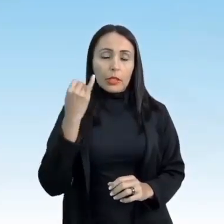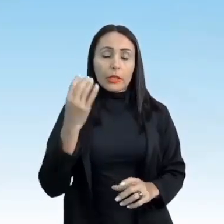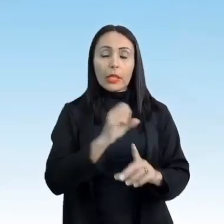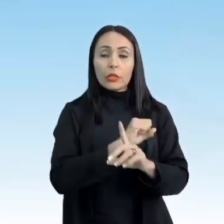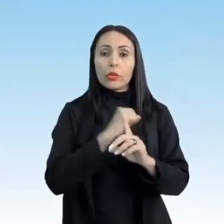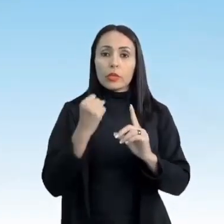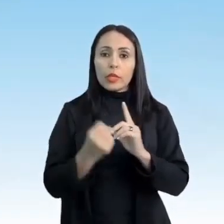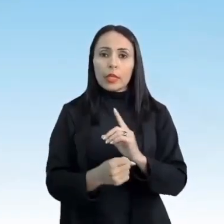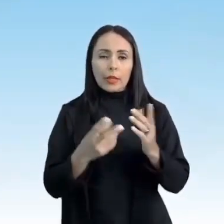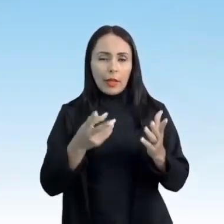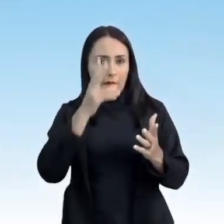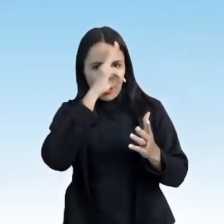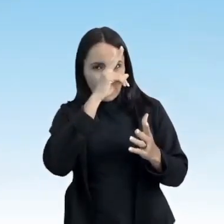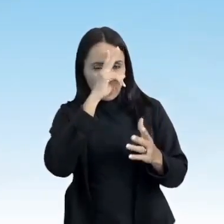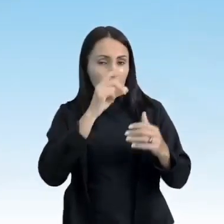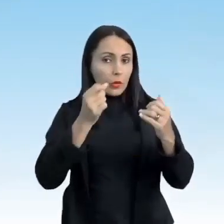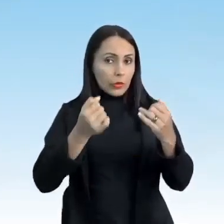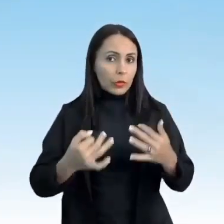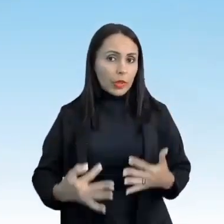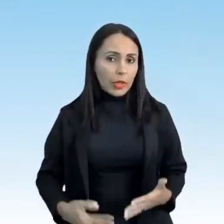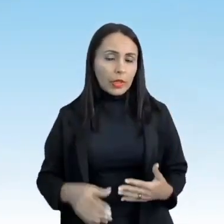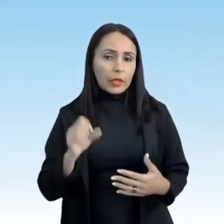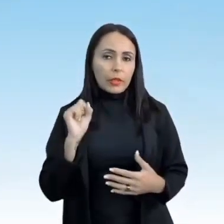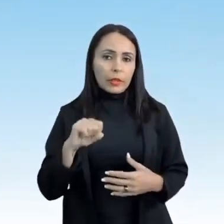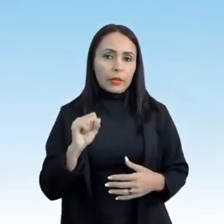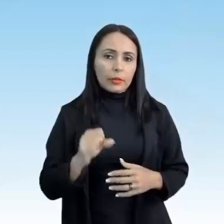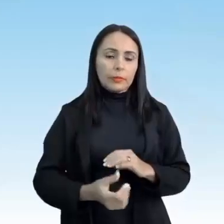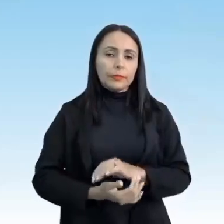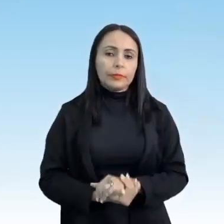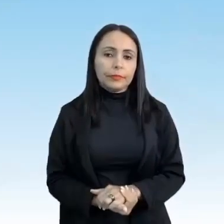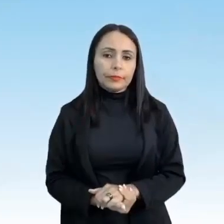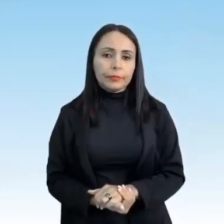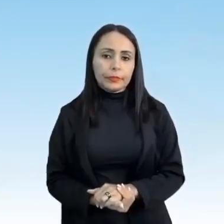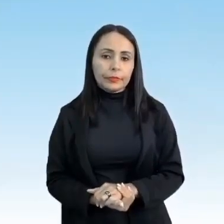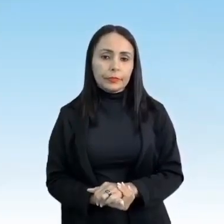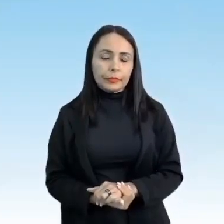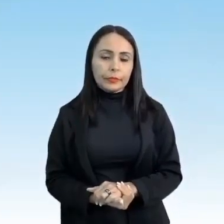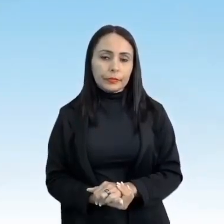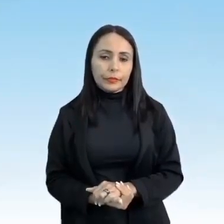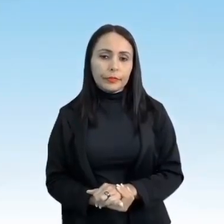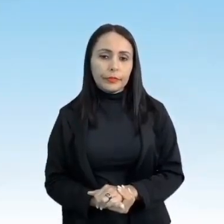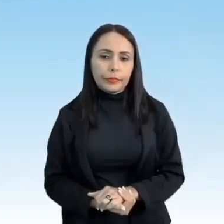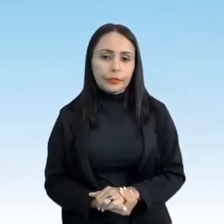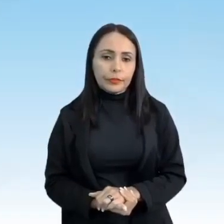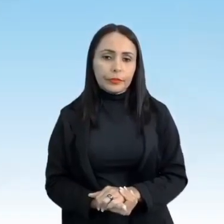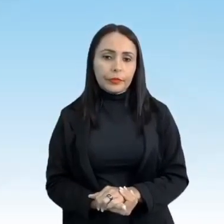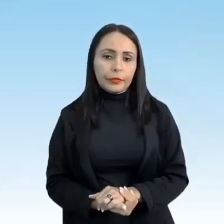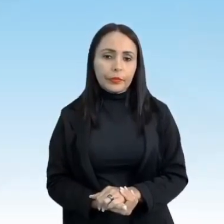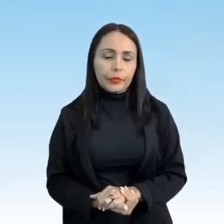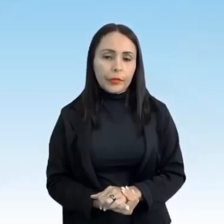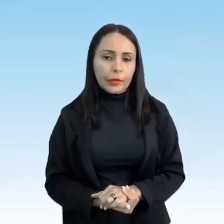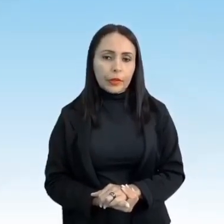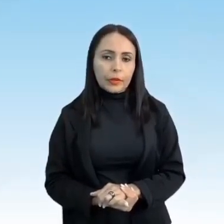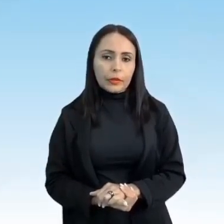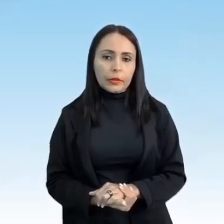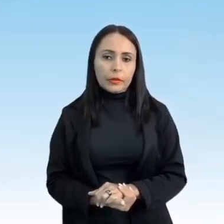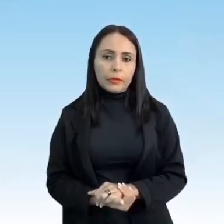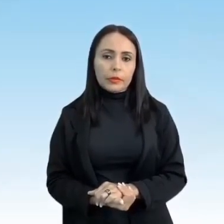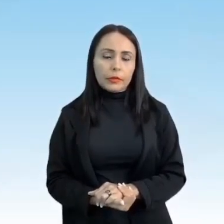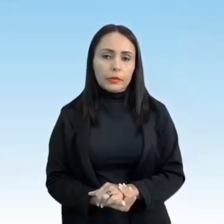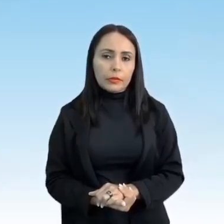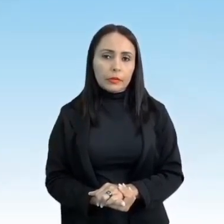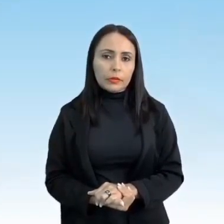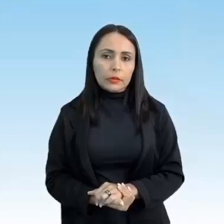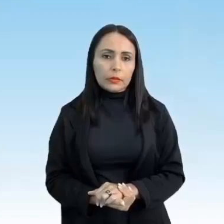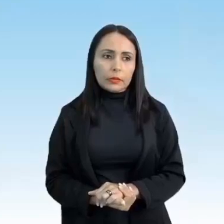Lembra que eu falei lá no início que o esporte tem um papel sociocultural, então é um fenômeno. O esporte e o futebol é um fenômeno